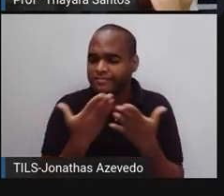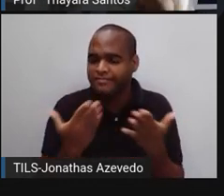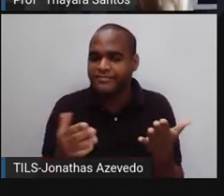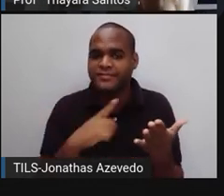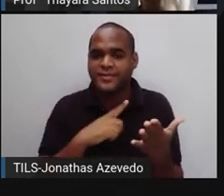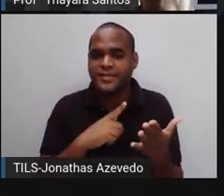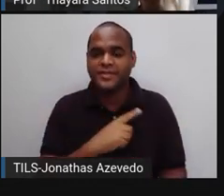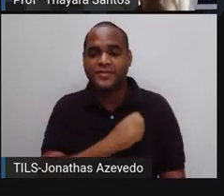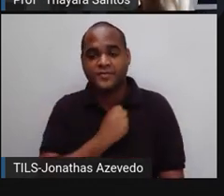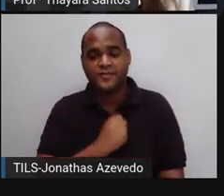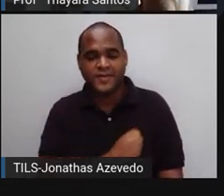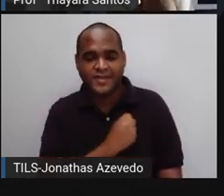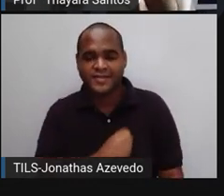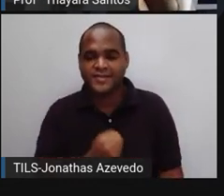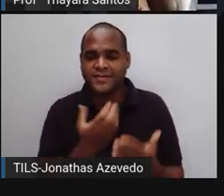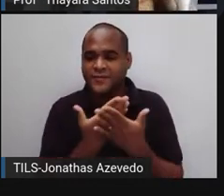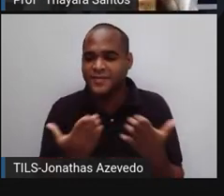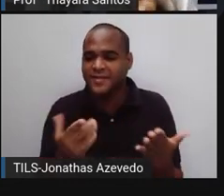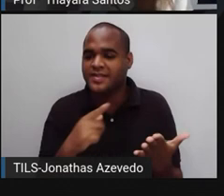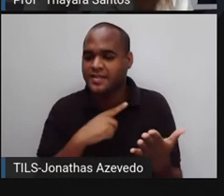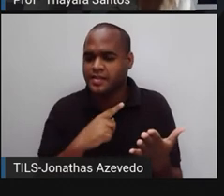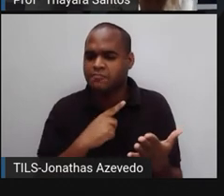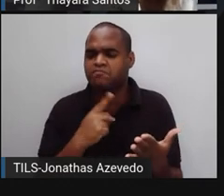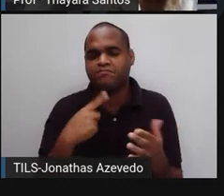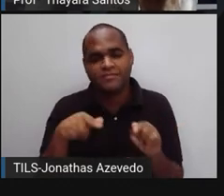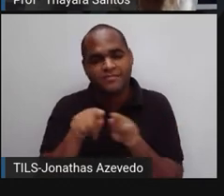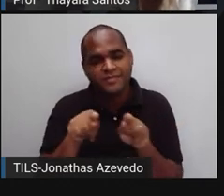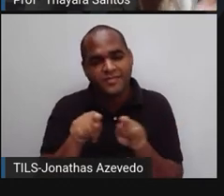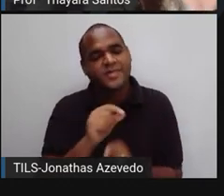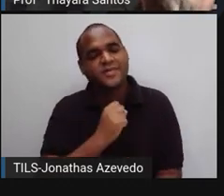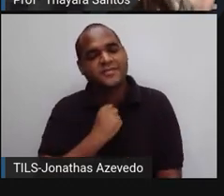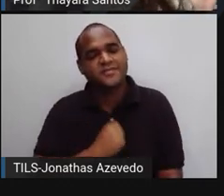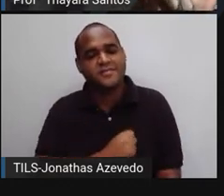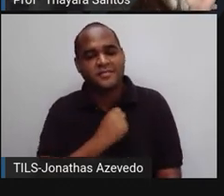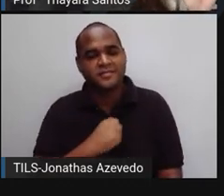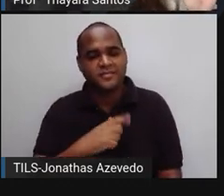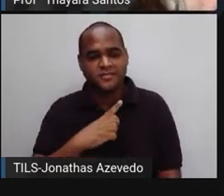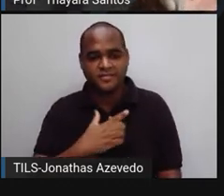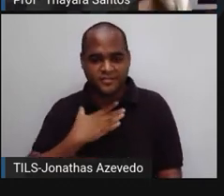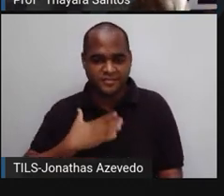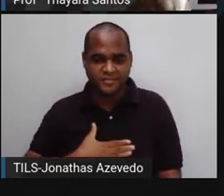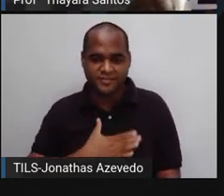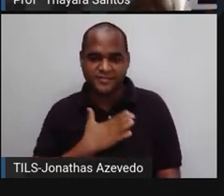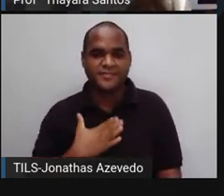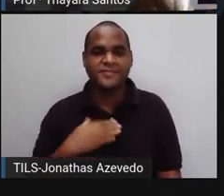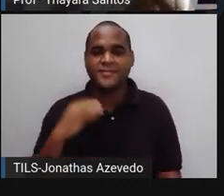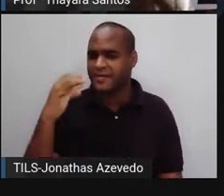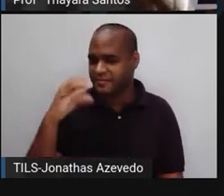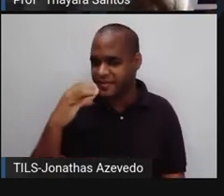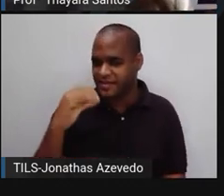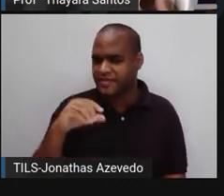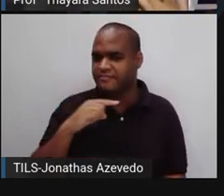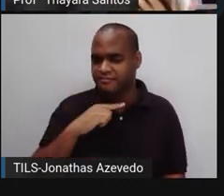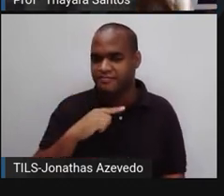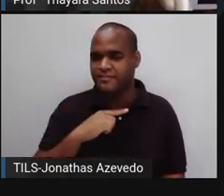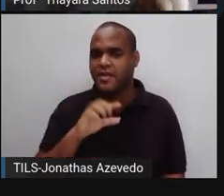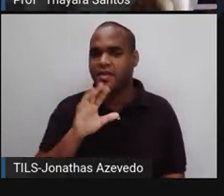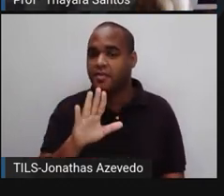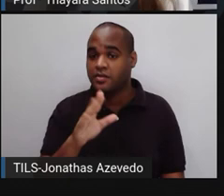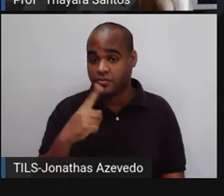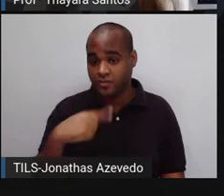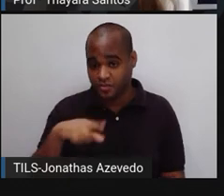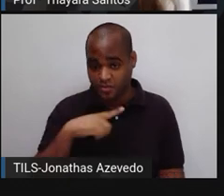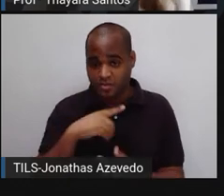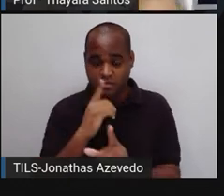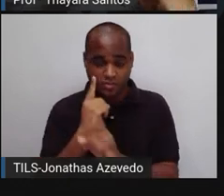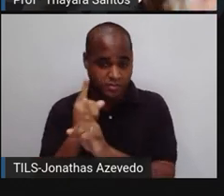Eu vou morrer de saudade de vocês. Eu sei que vocês também vão estar aí com saudade, porque eu sei que vocês gostam das aulas de ciências. Mas a gente tem um